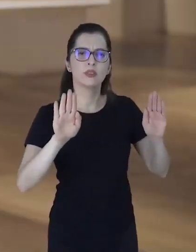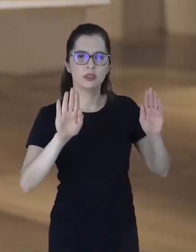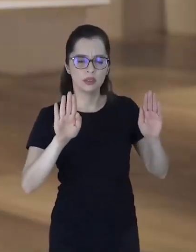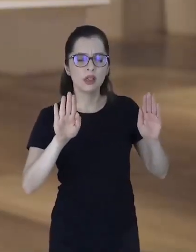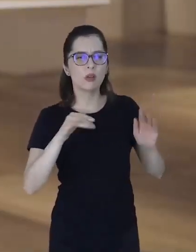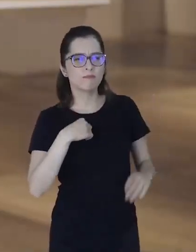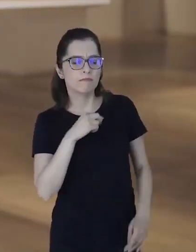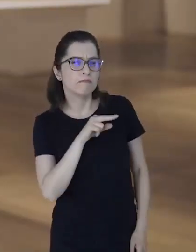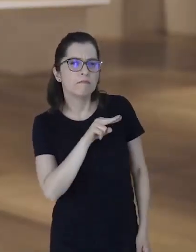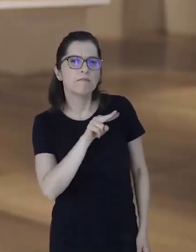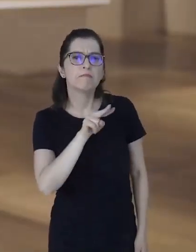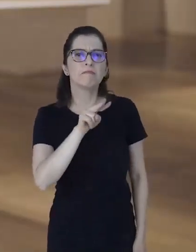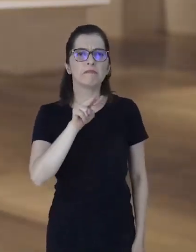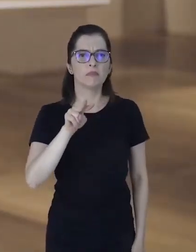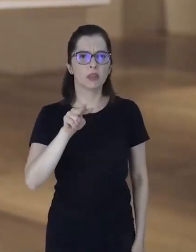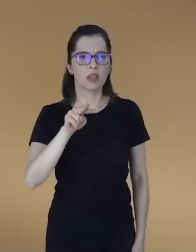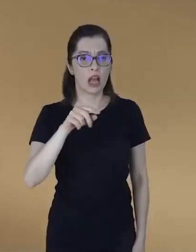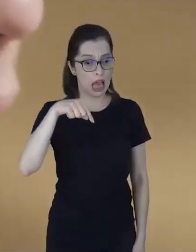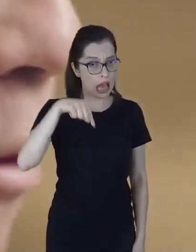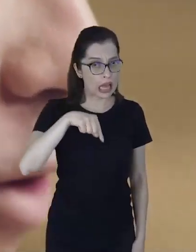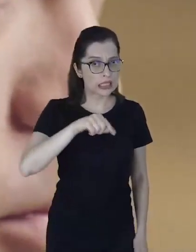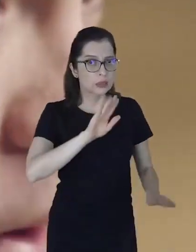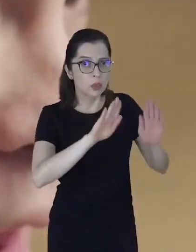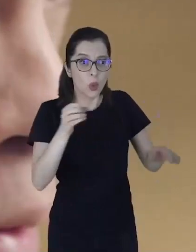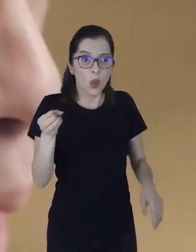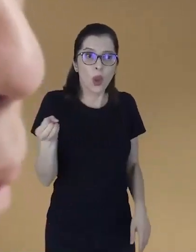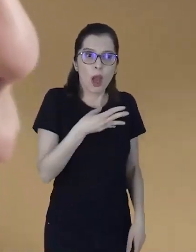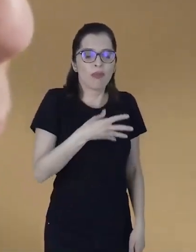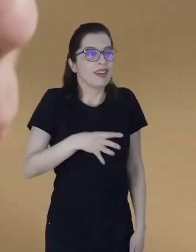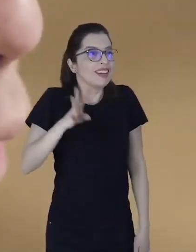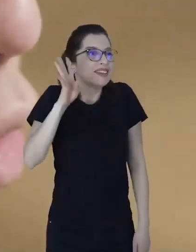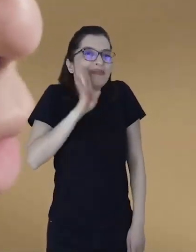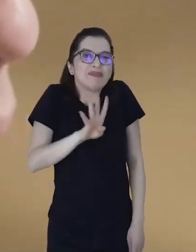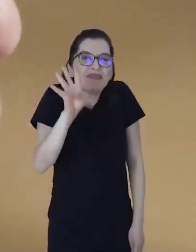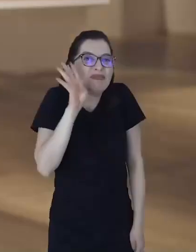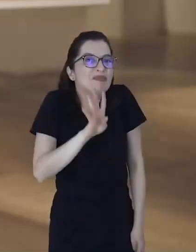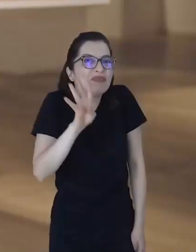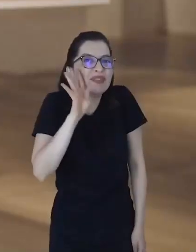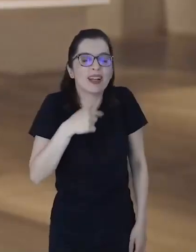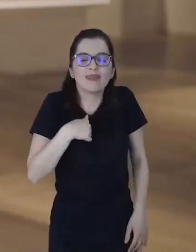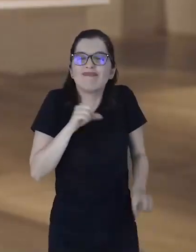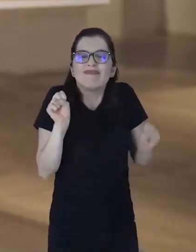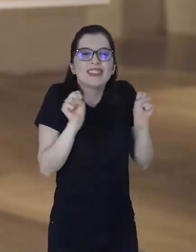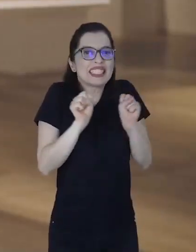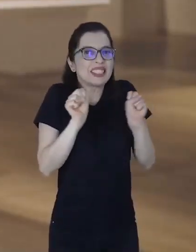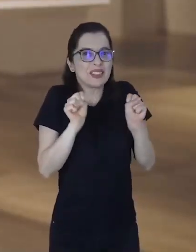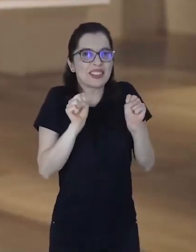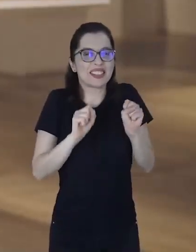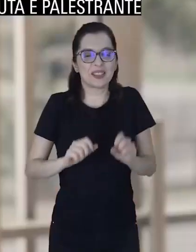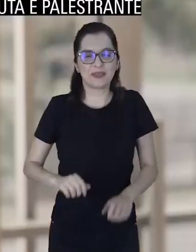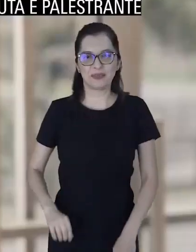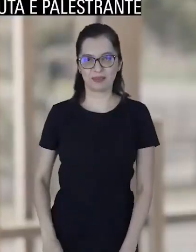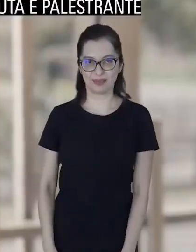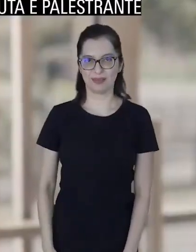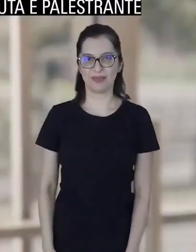exposições. E essa nova exposição é muito legal. Eu tô adorando ver ela.